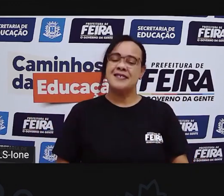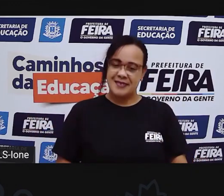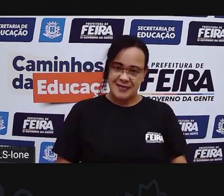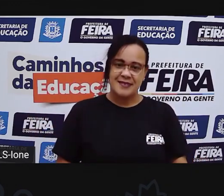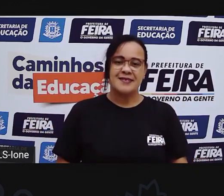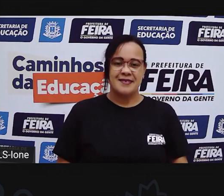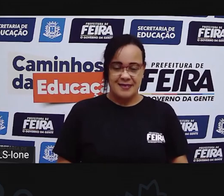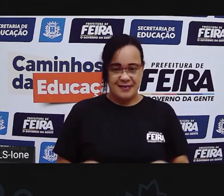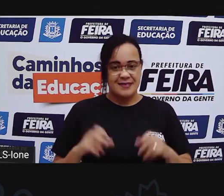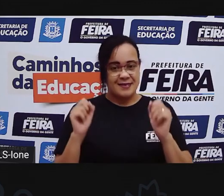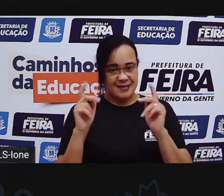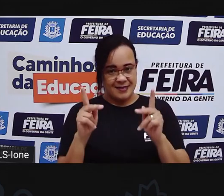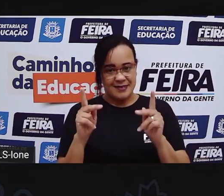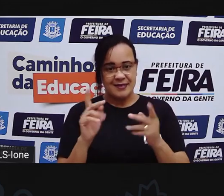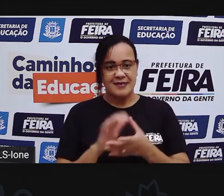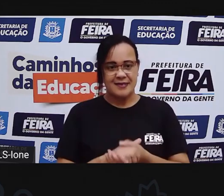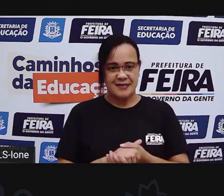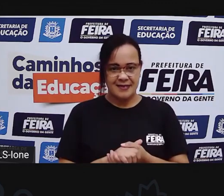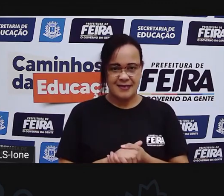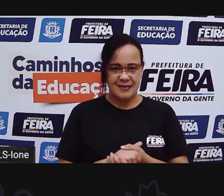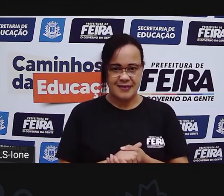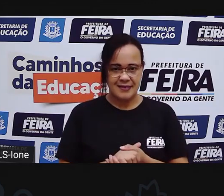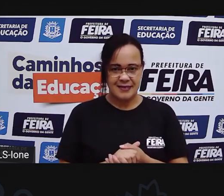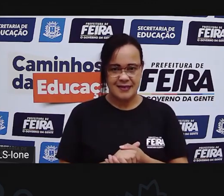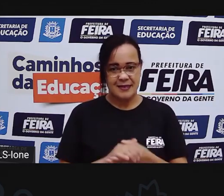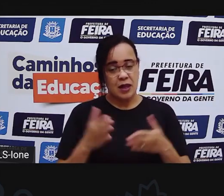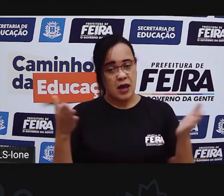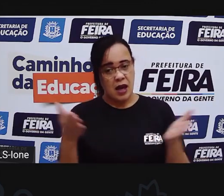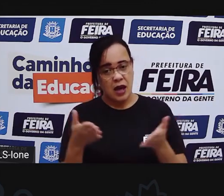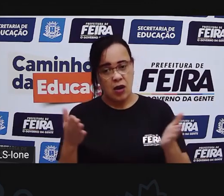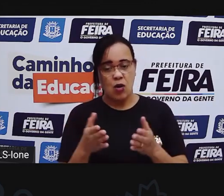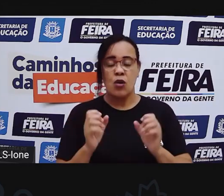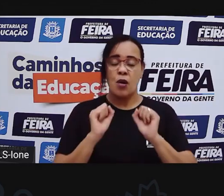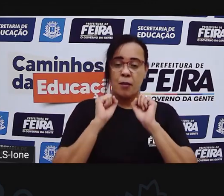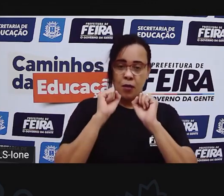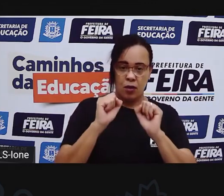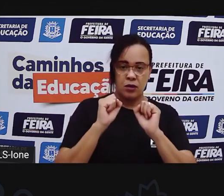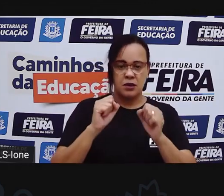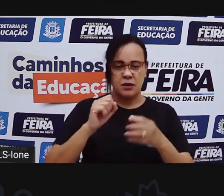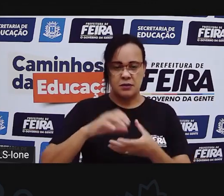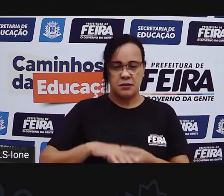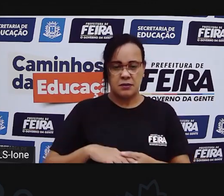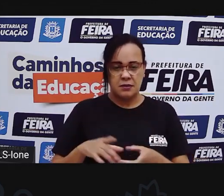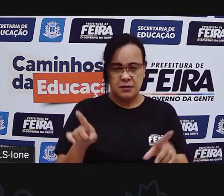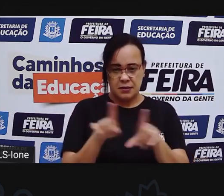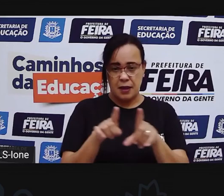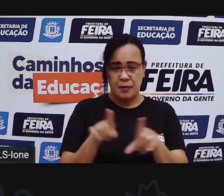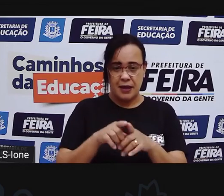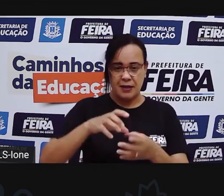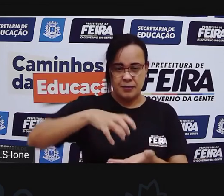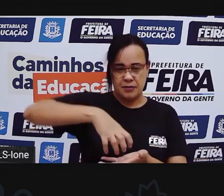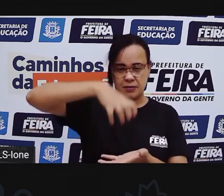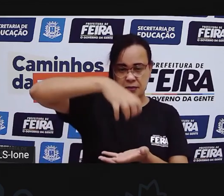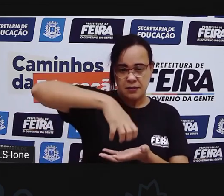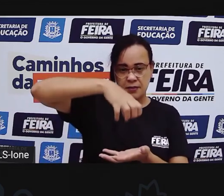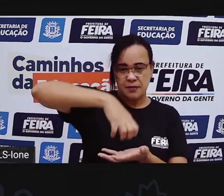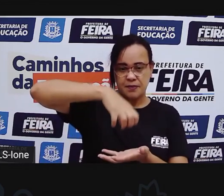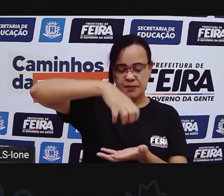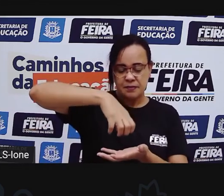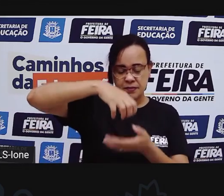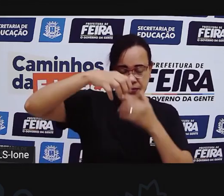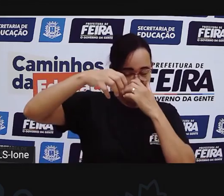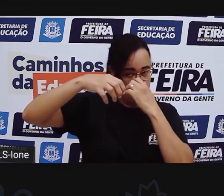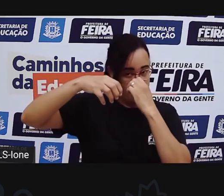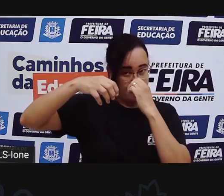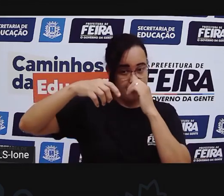Ótimo. E aí, agora, você pode, né, fazer o seu boliche com a sua bolinha de meia. Você pode pensar em outras